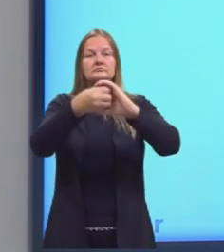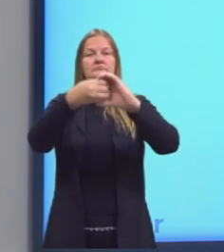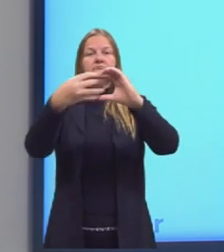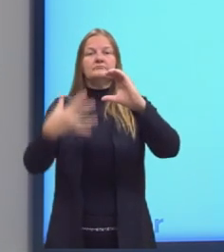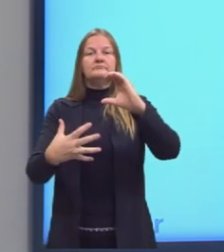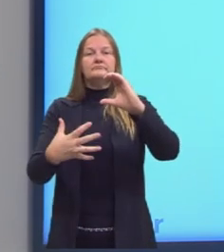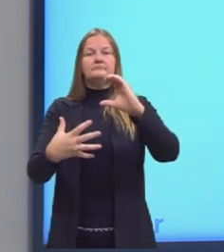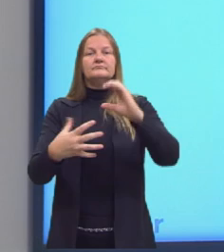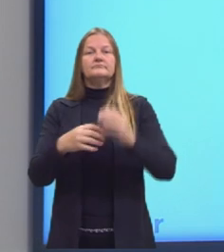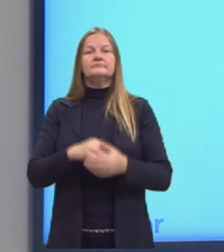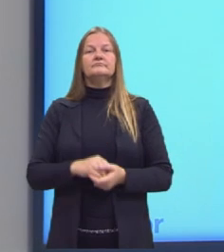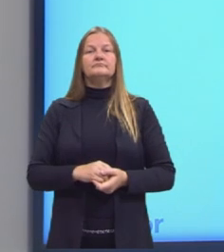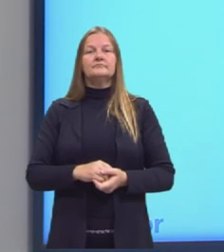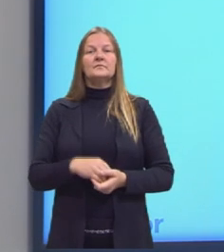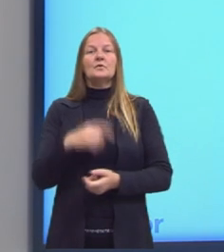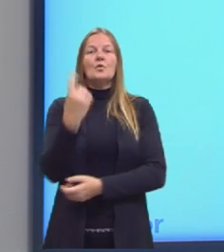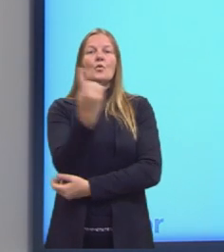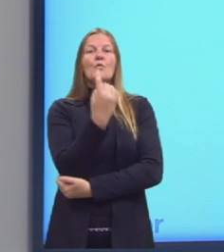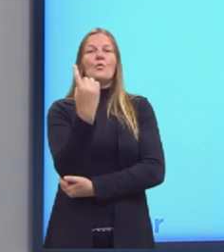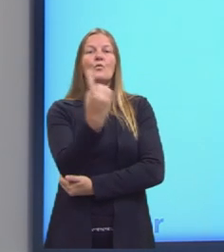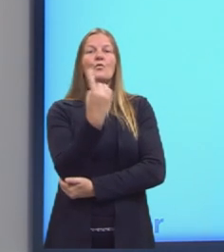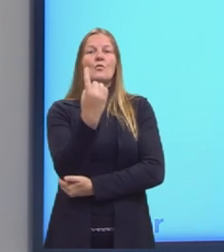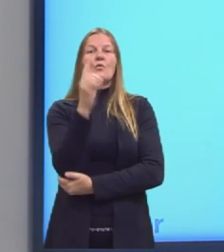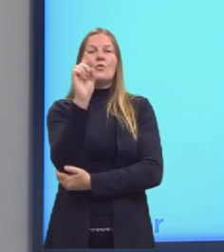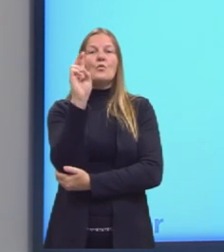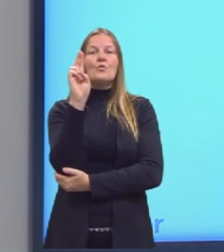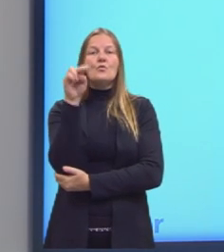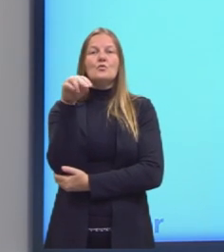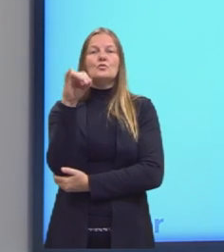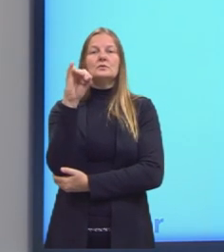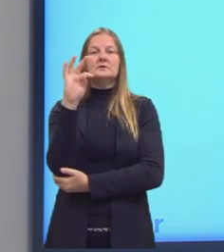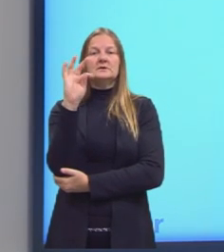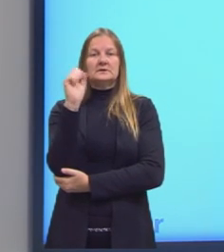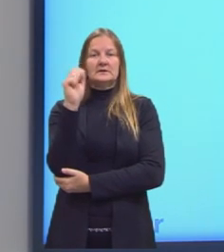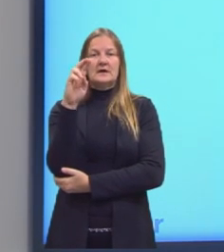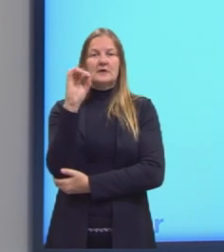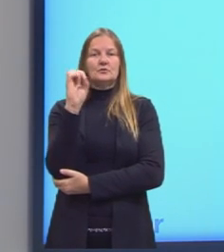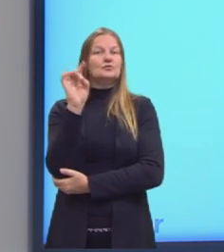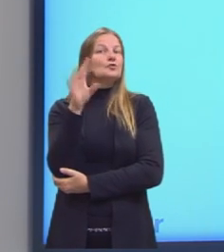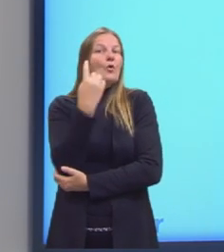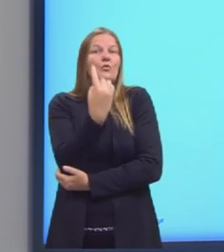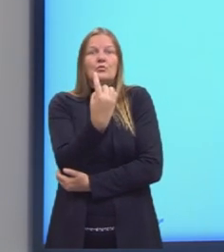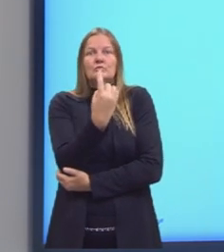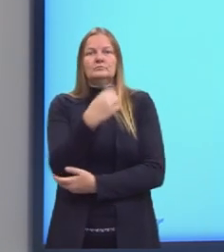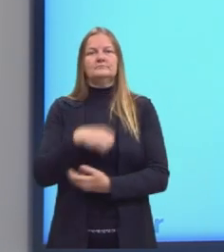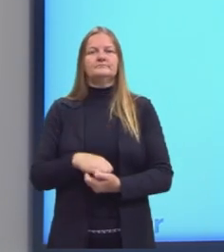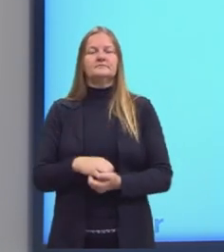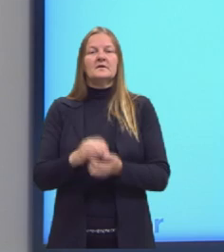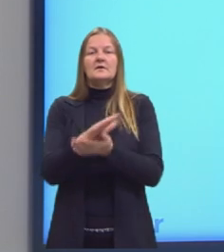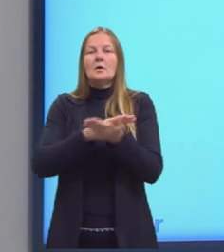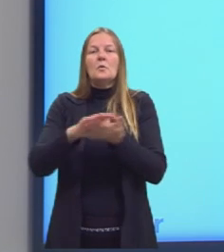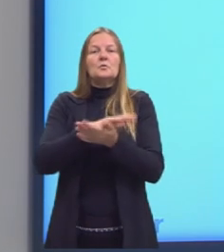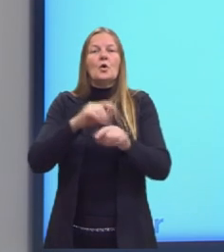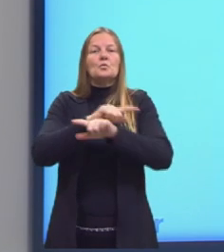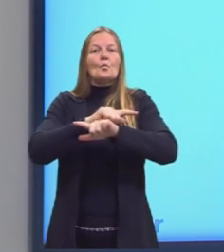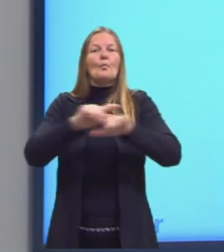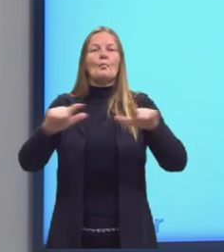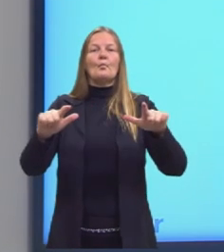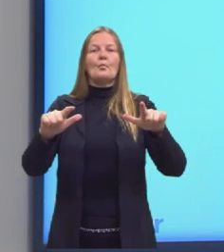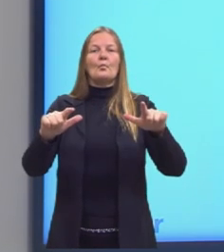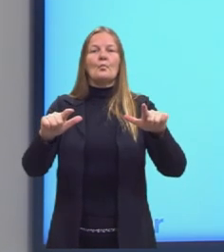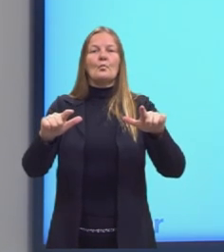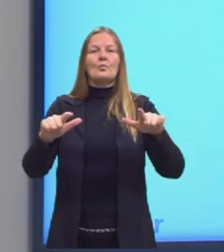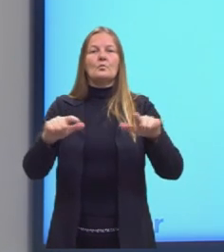chama ele de conjunto unitário. Ele possui só um elemento. E, quando não tem elemento algum, nós